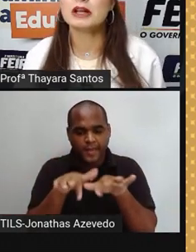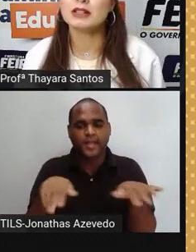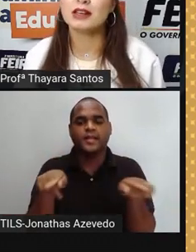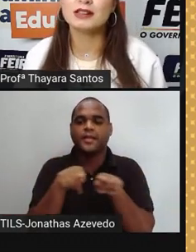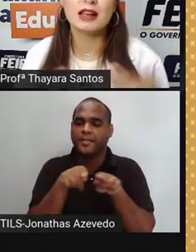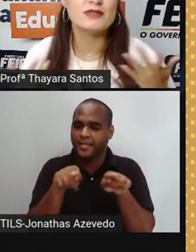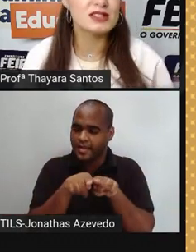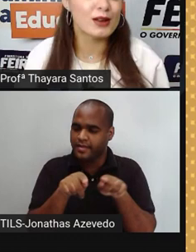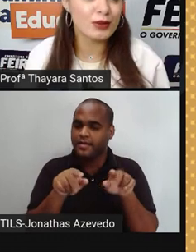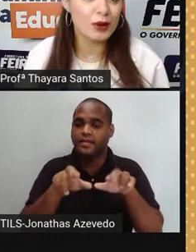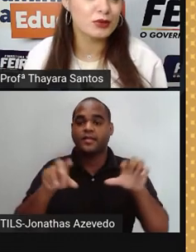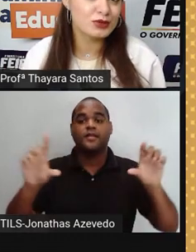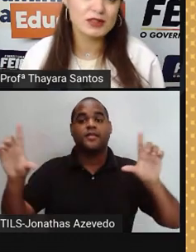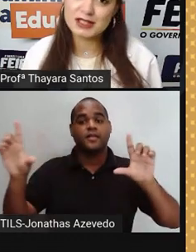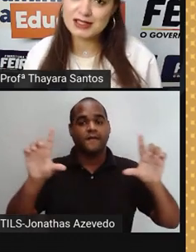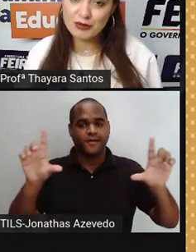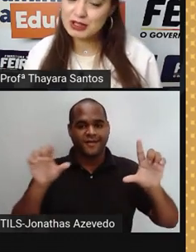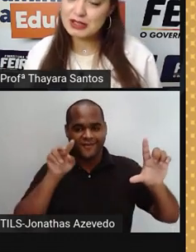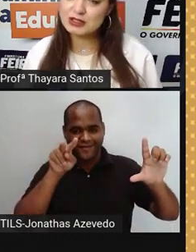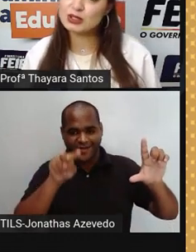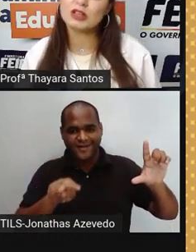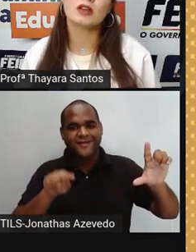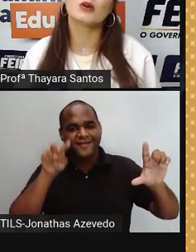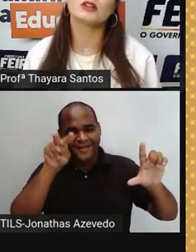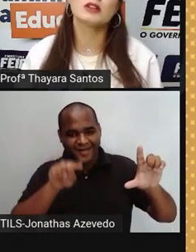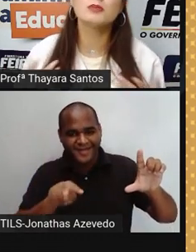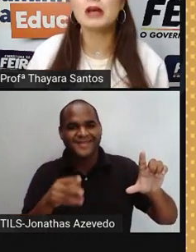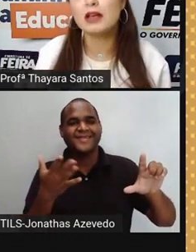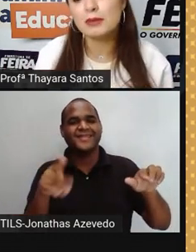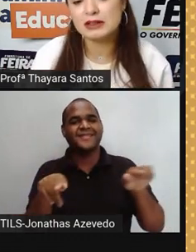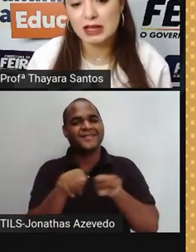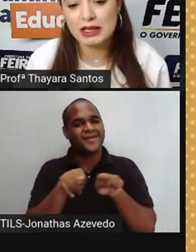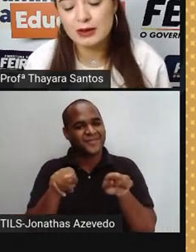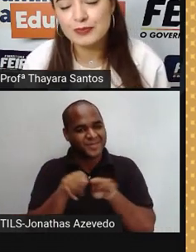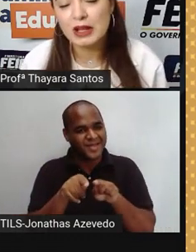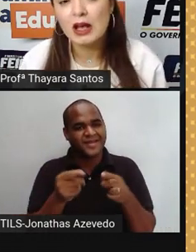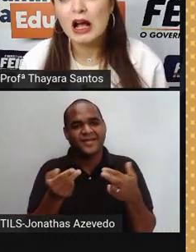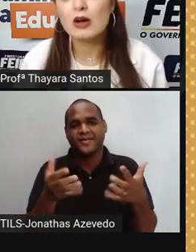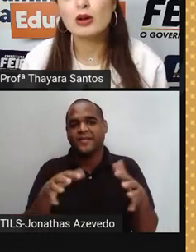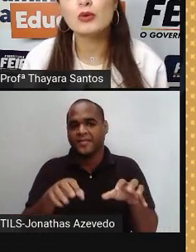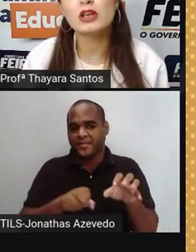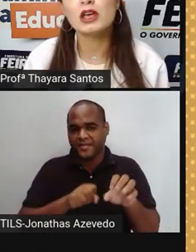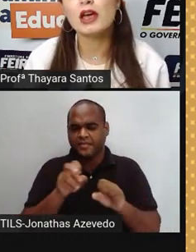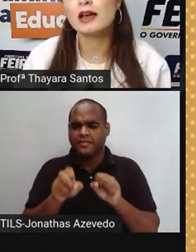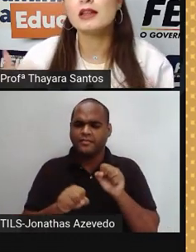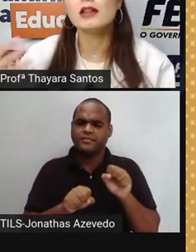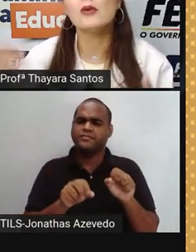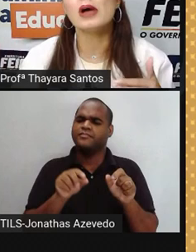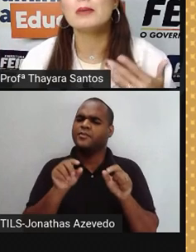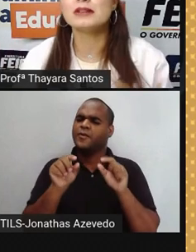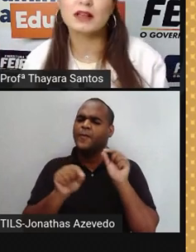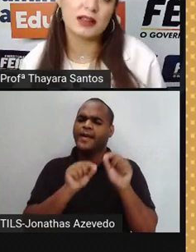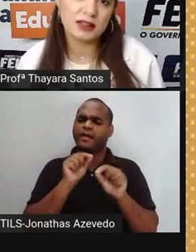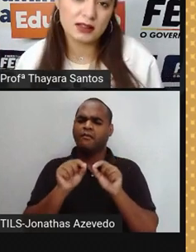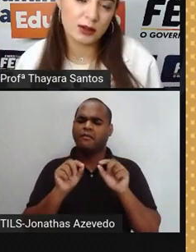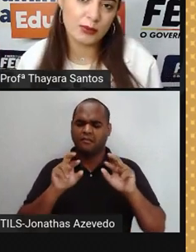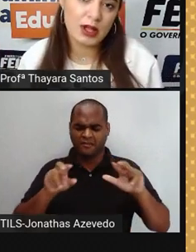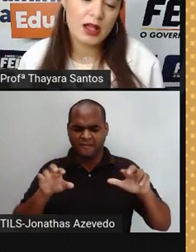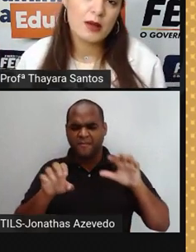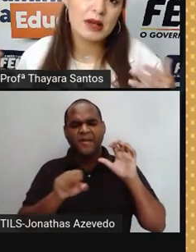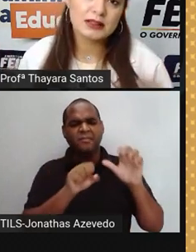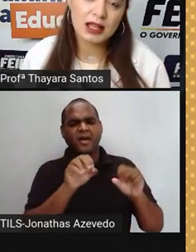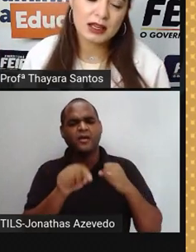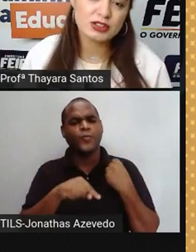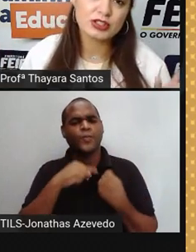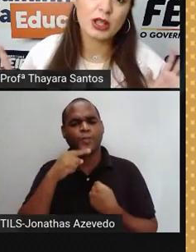é matéria, a televisão que alguns de vocês devem estar assistindo aí agora também é matéria. Agora, o que é que não é matéria, então?